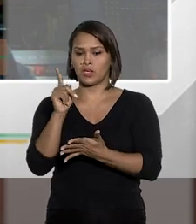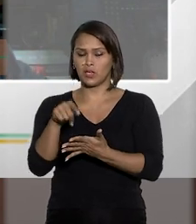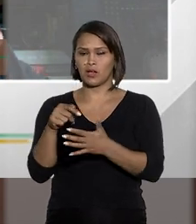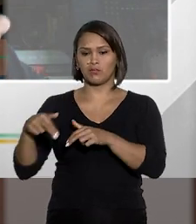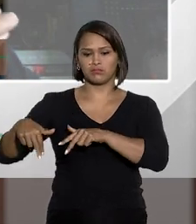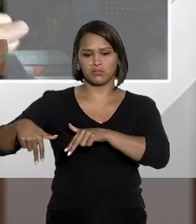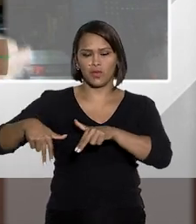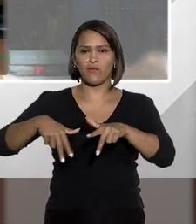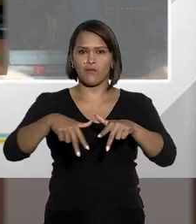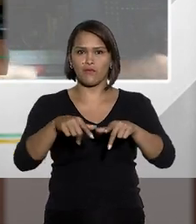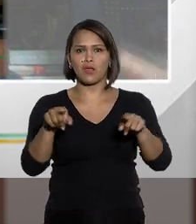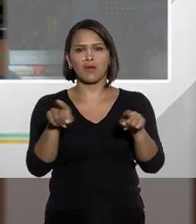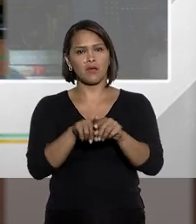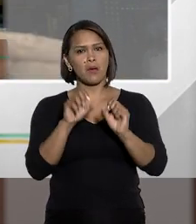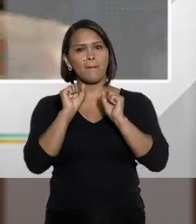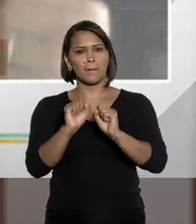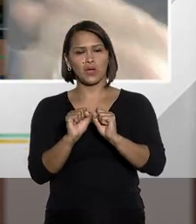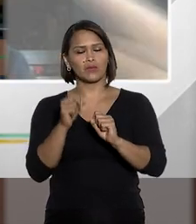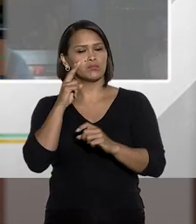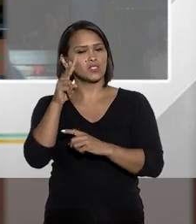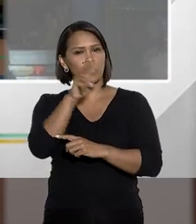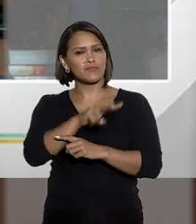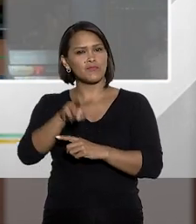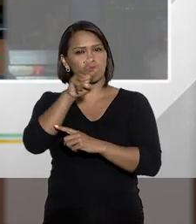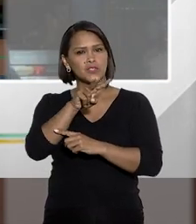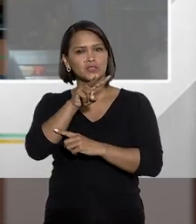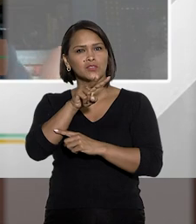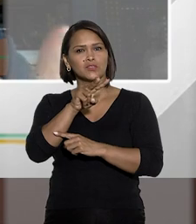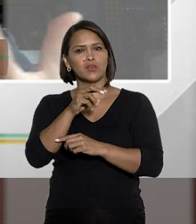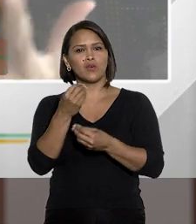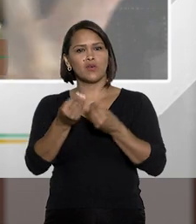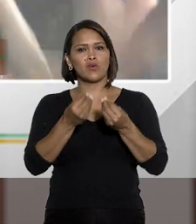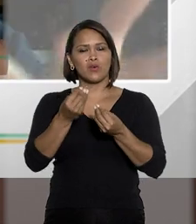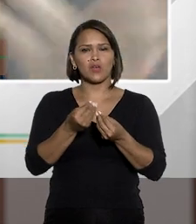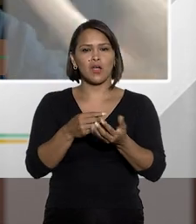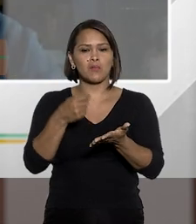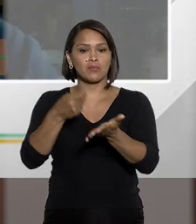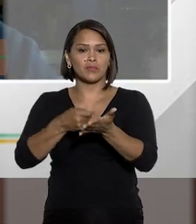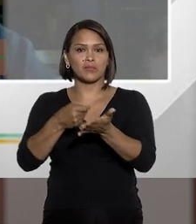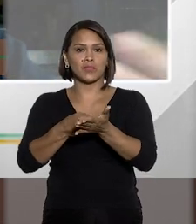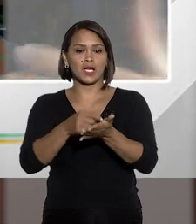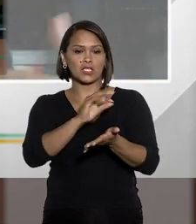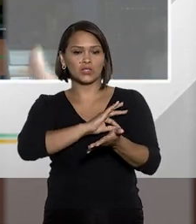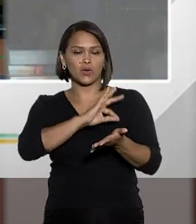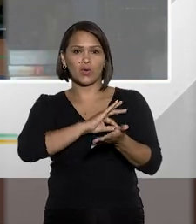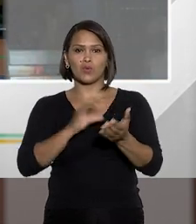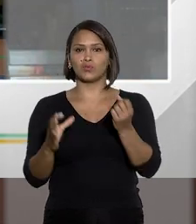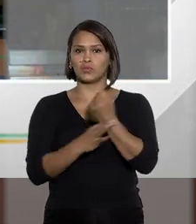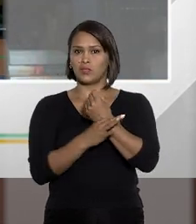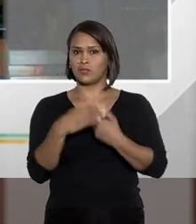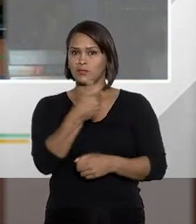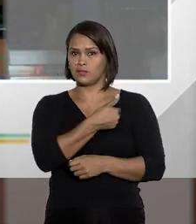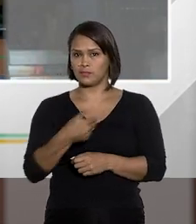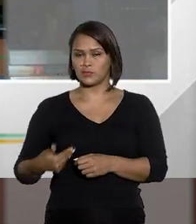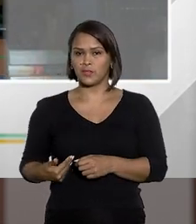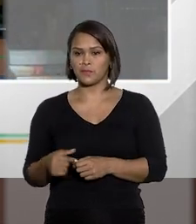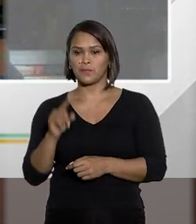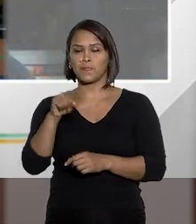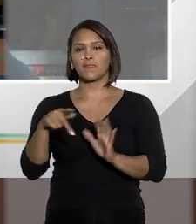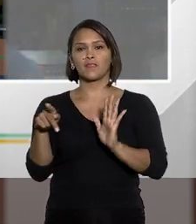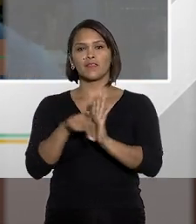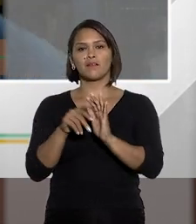realiza o perp walk, pode ser encarado como uma prestação de contas das autoridades de segurança pública.